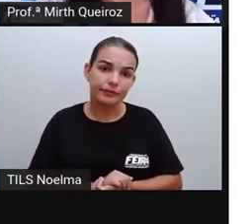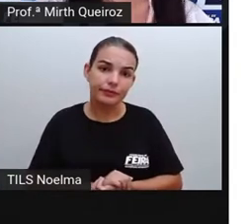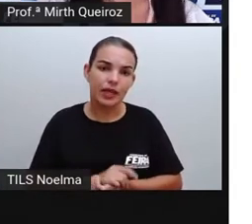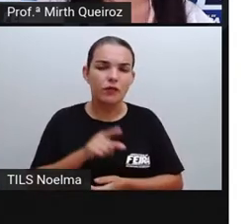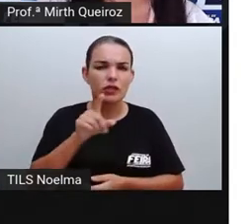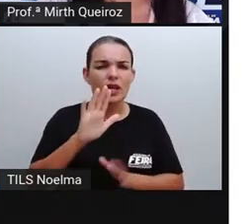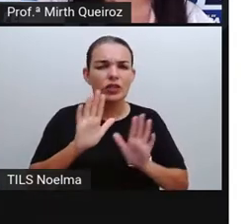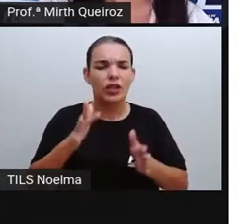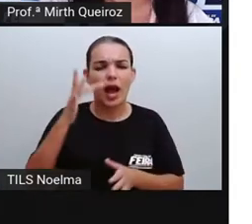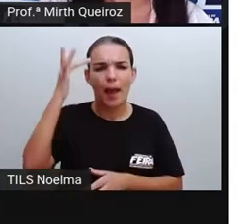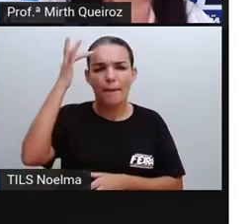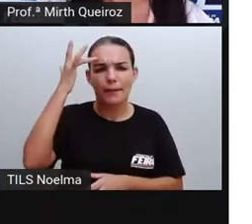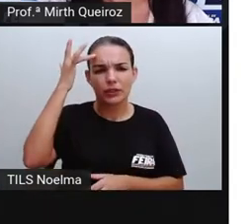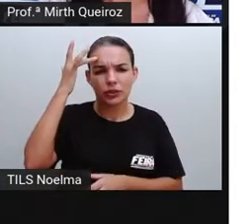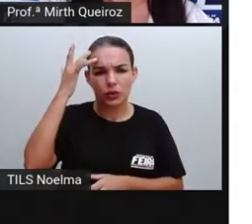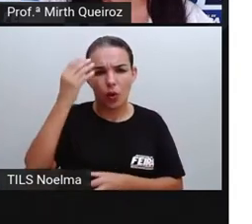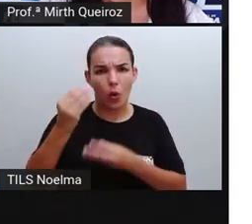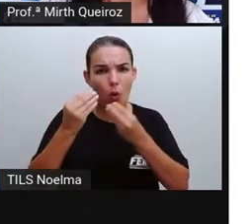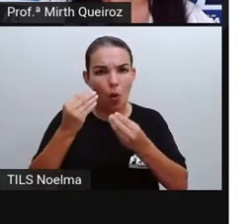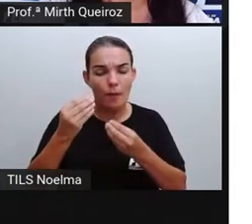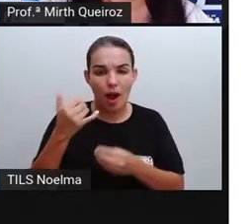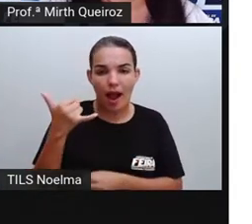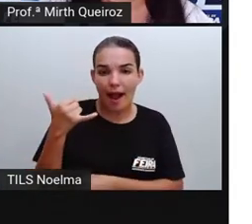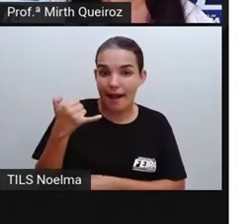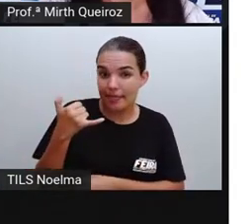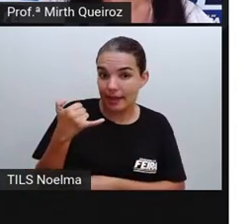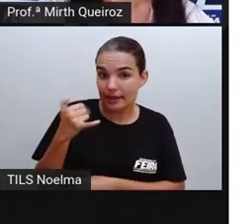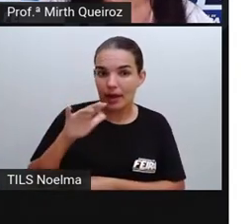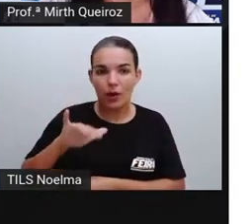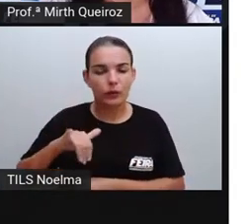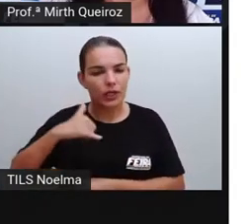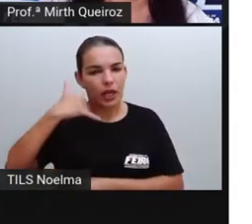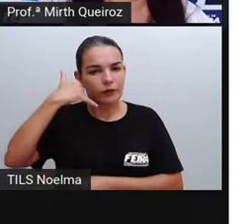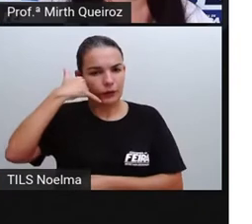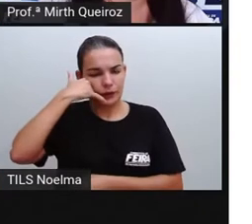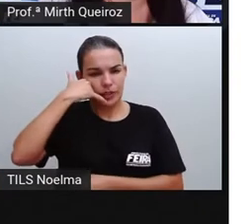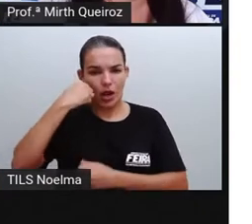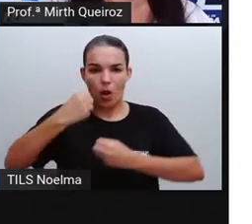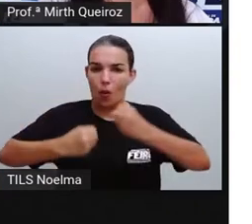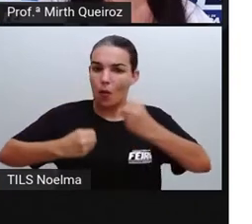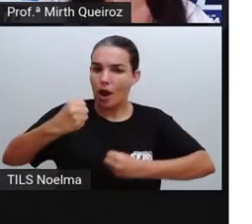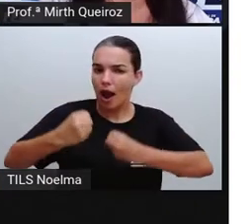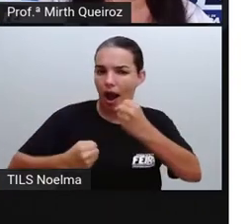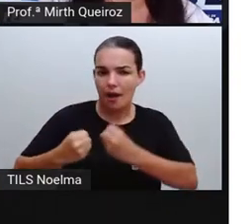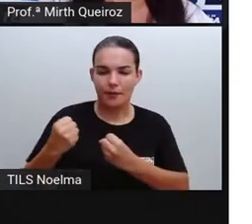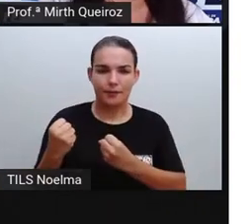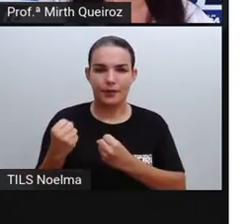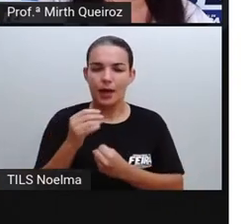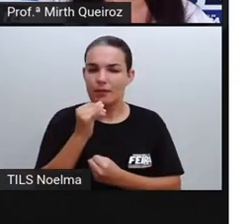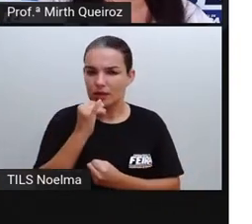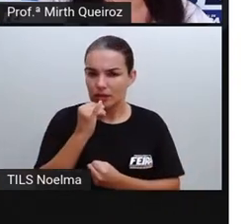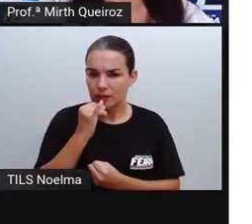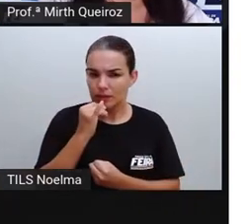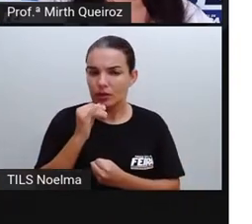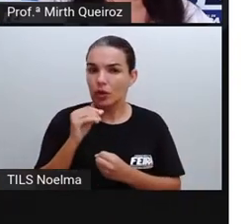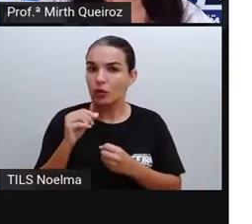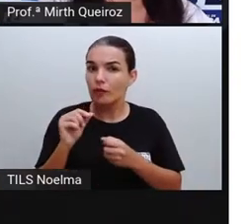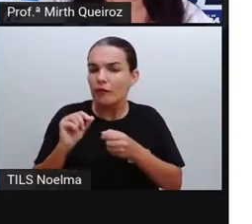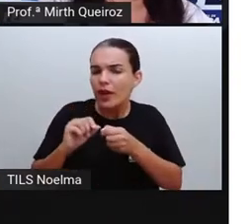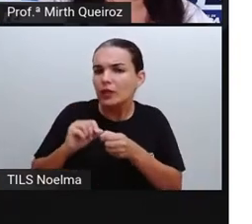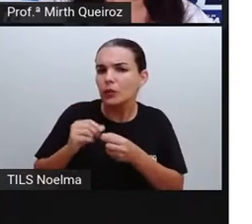Você já imaginou como a caneta, o telefone, o carro, por exemplo, são